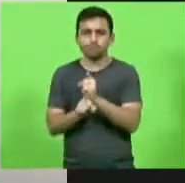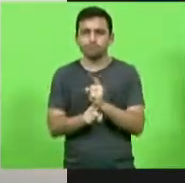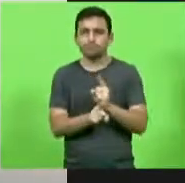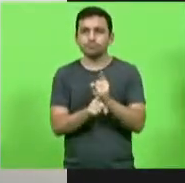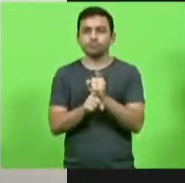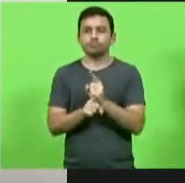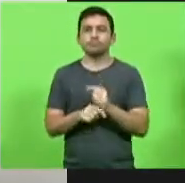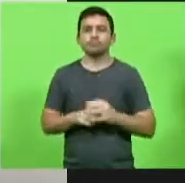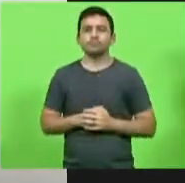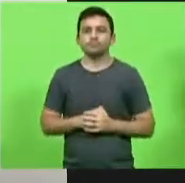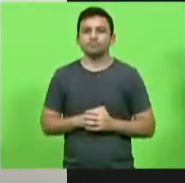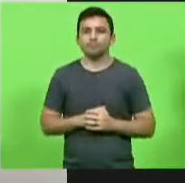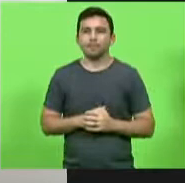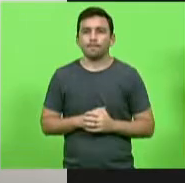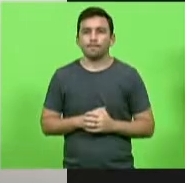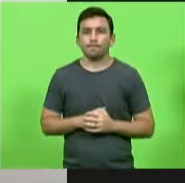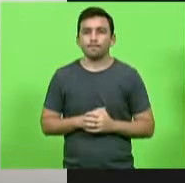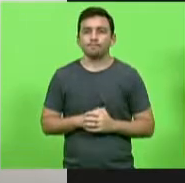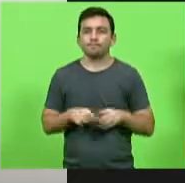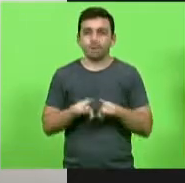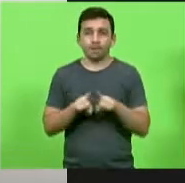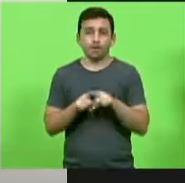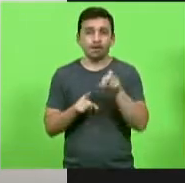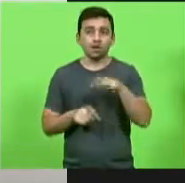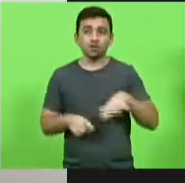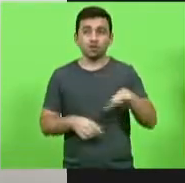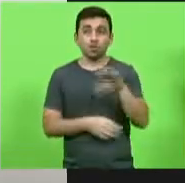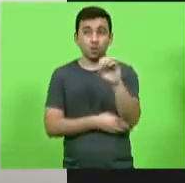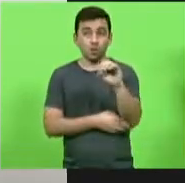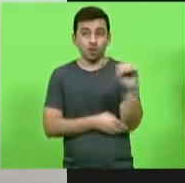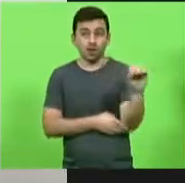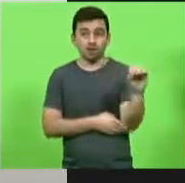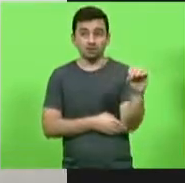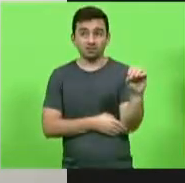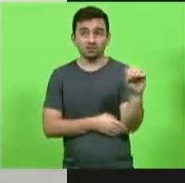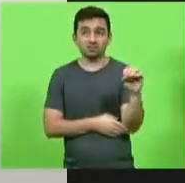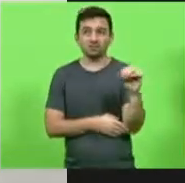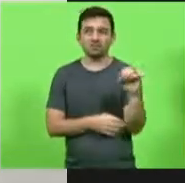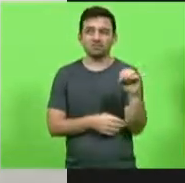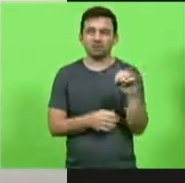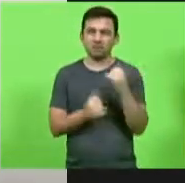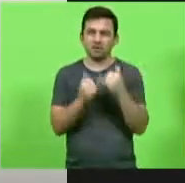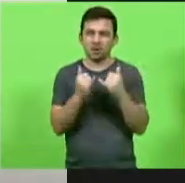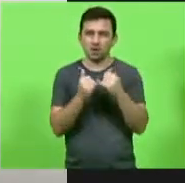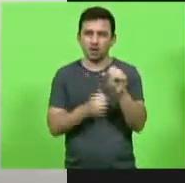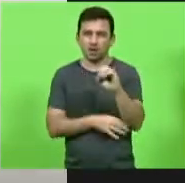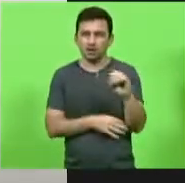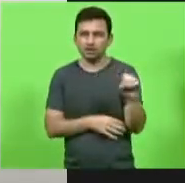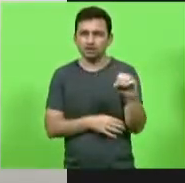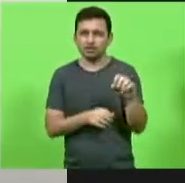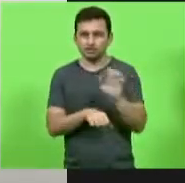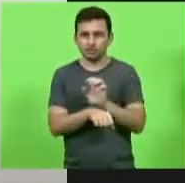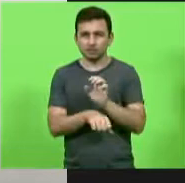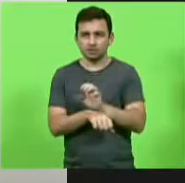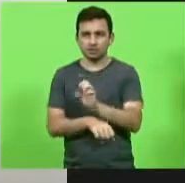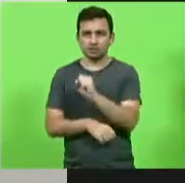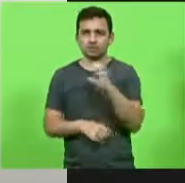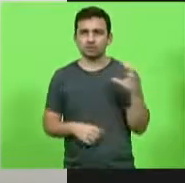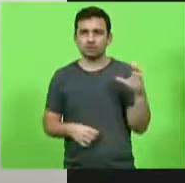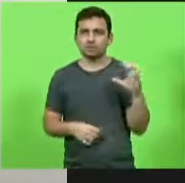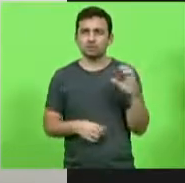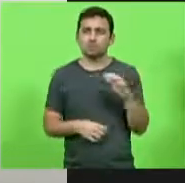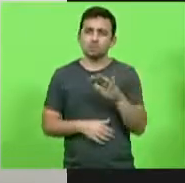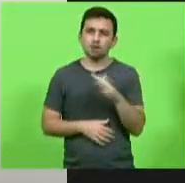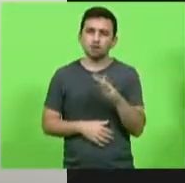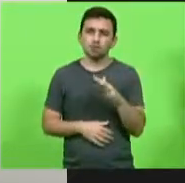esses dados nas regiões do extremo oeste oeste meio oeste do nosso estado foram